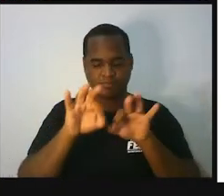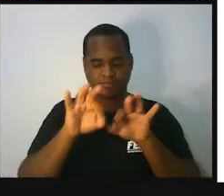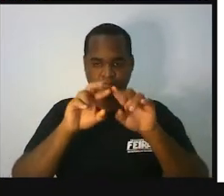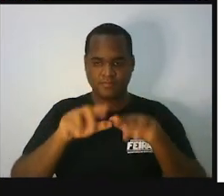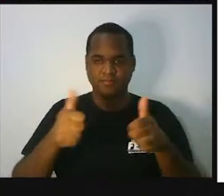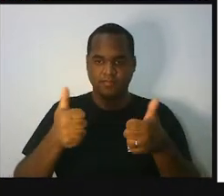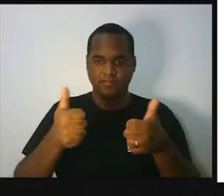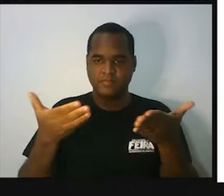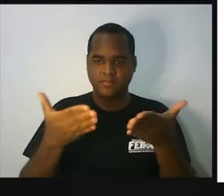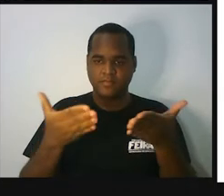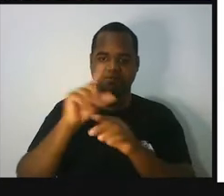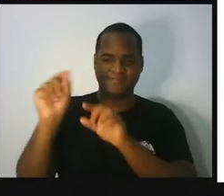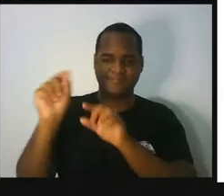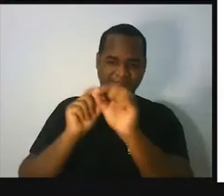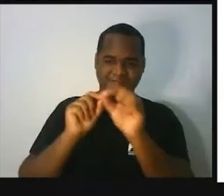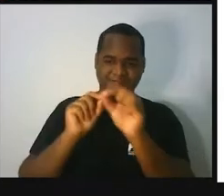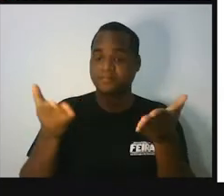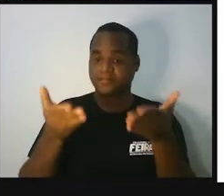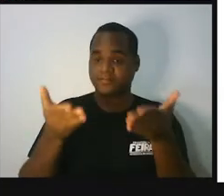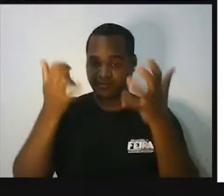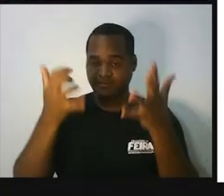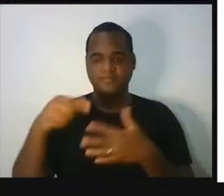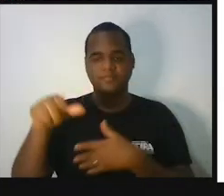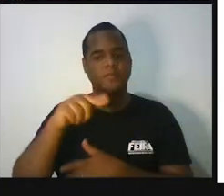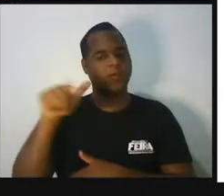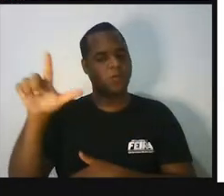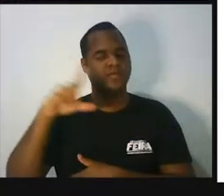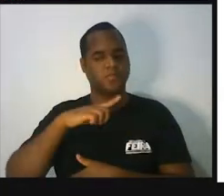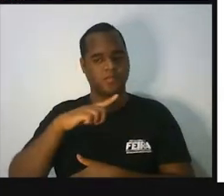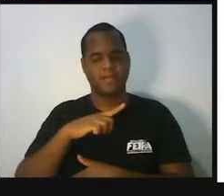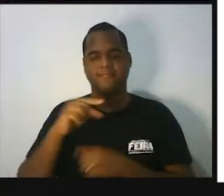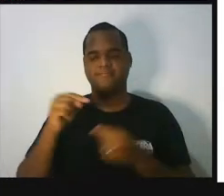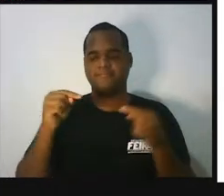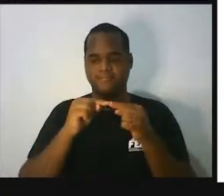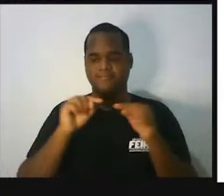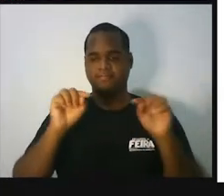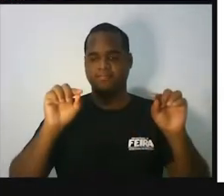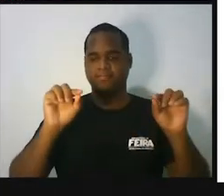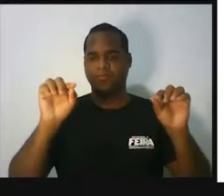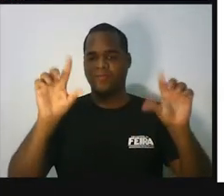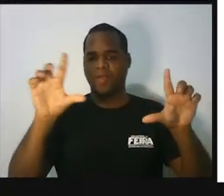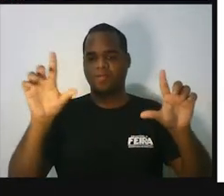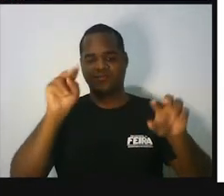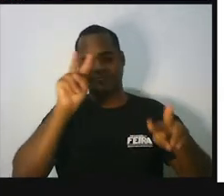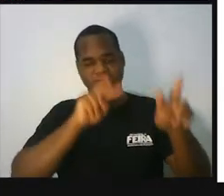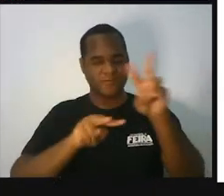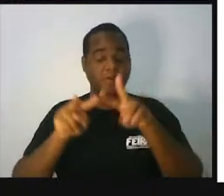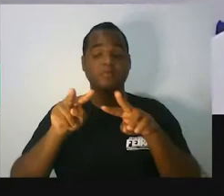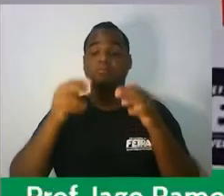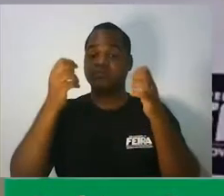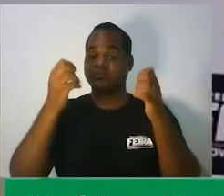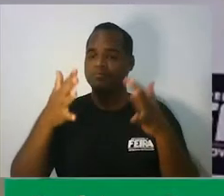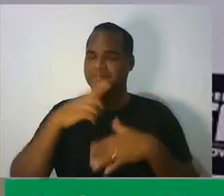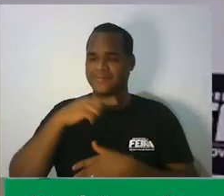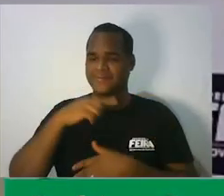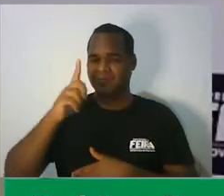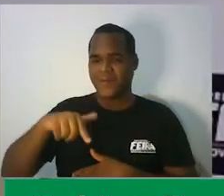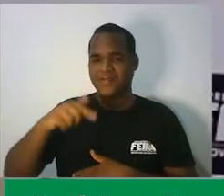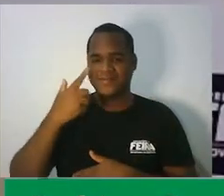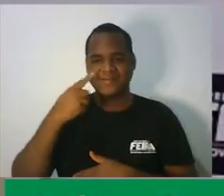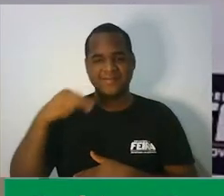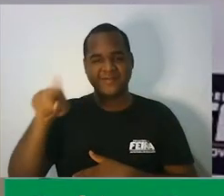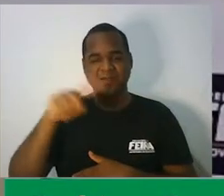sair dessa tela e a gente vai para uma outra tela, que é o nosso quadro virtual, e aí nós vamos